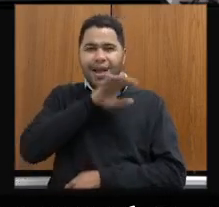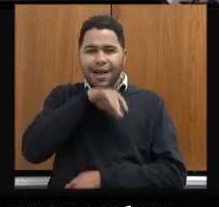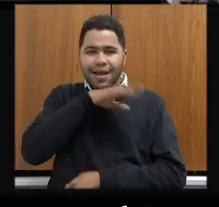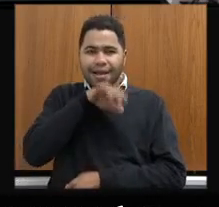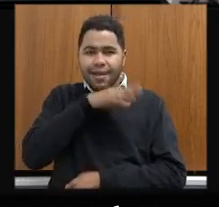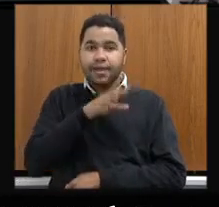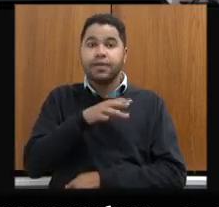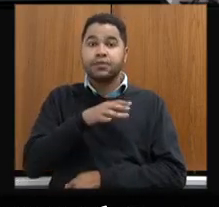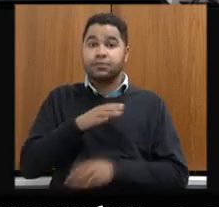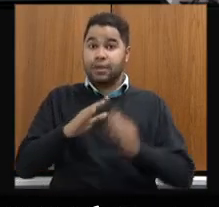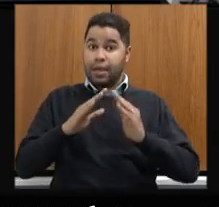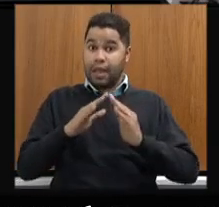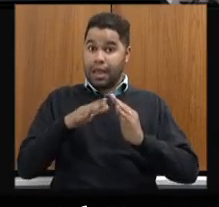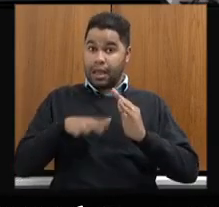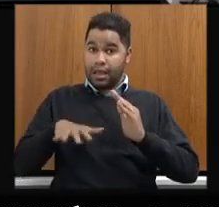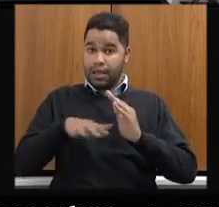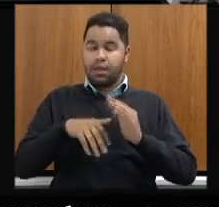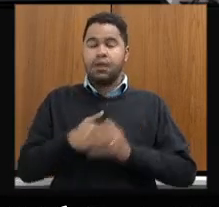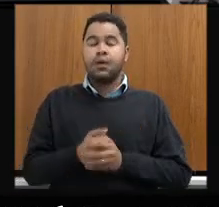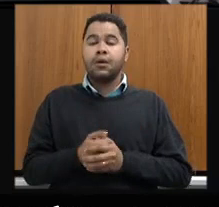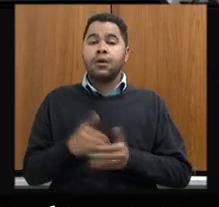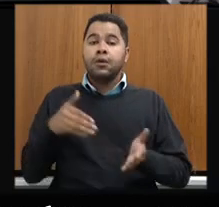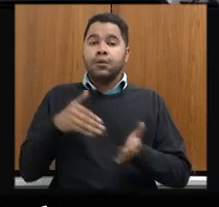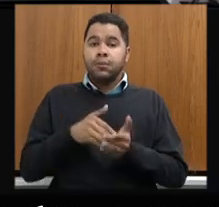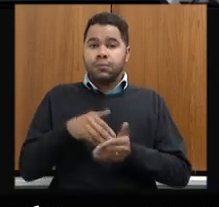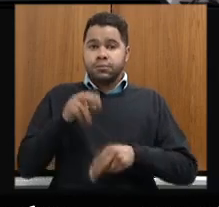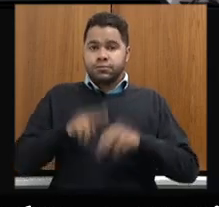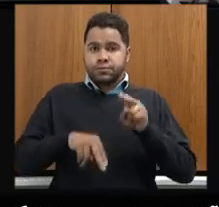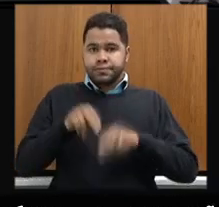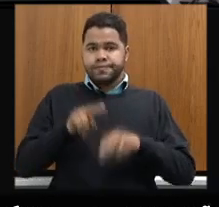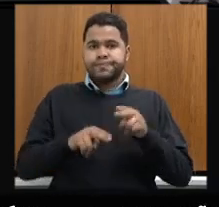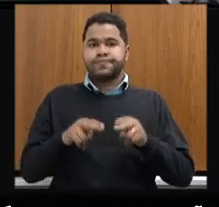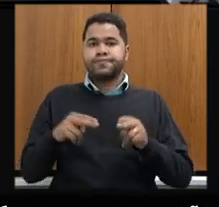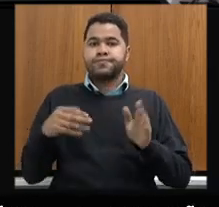de fauna doméstica. Então, hoje, nós temos, até junho de 2022,